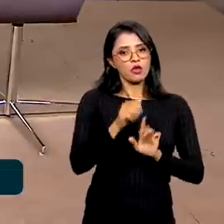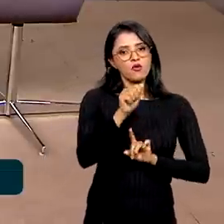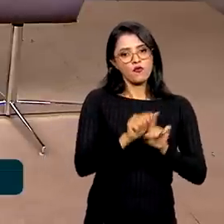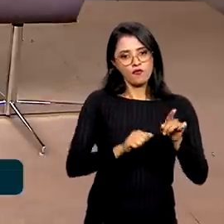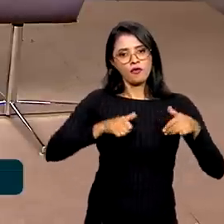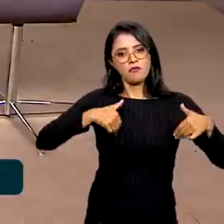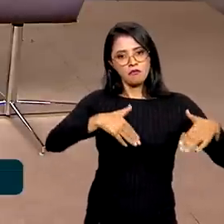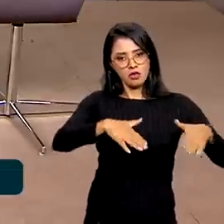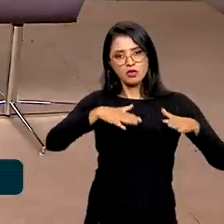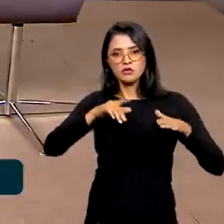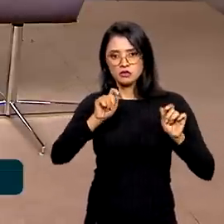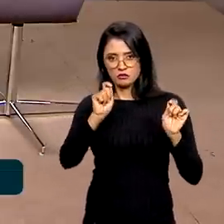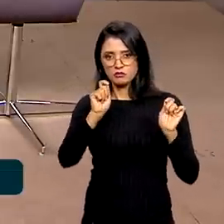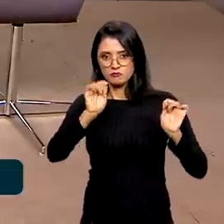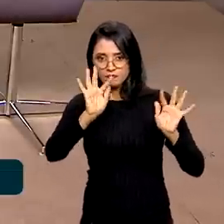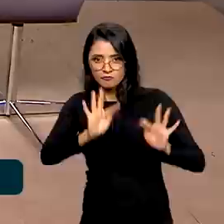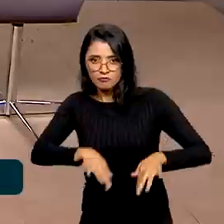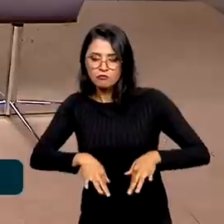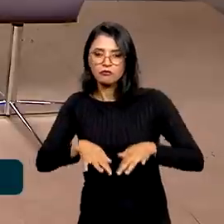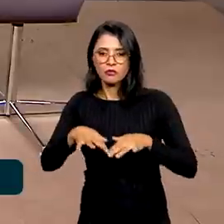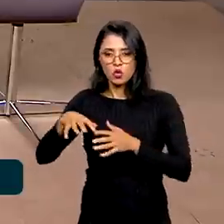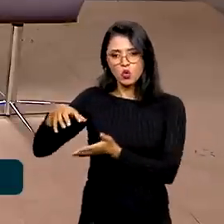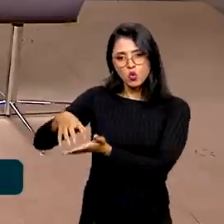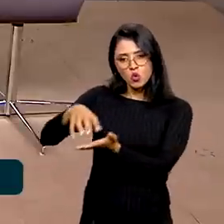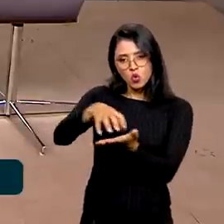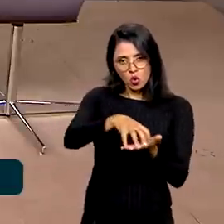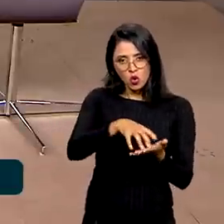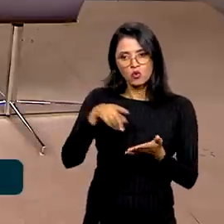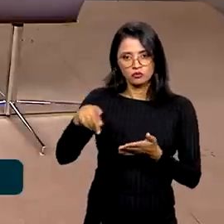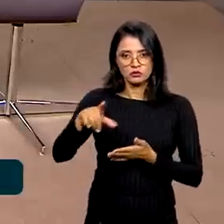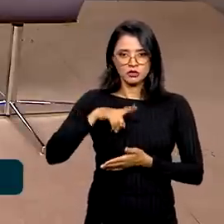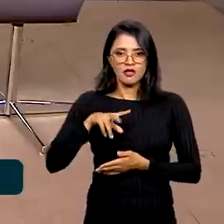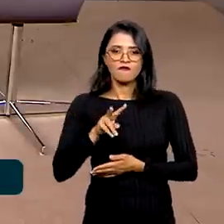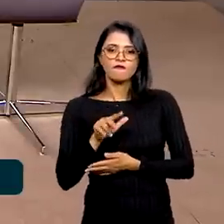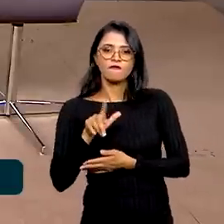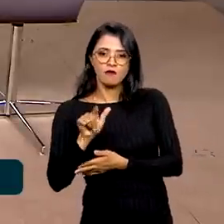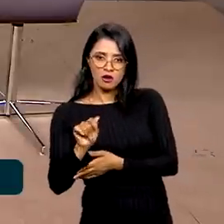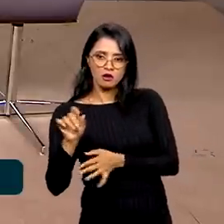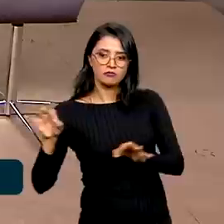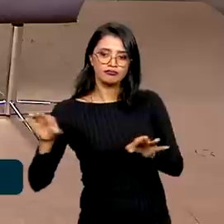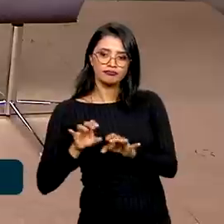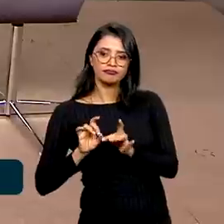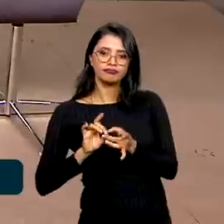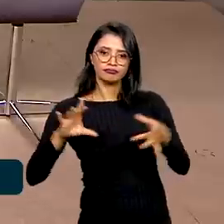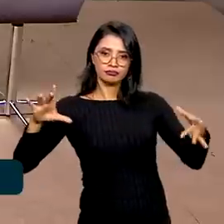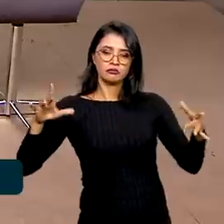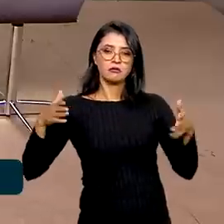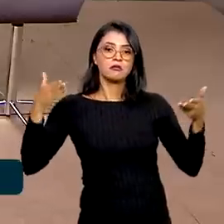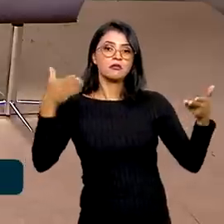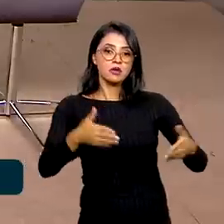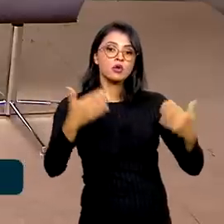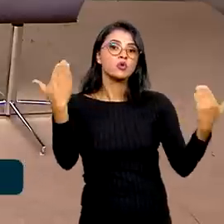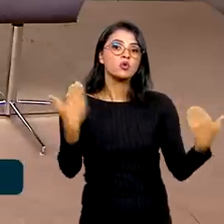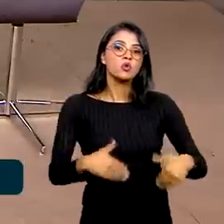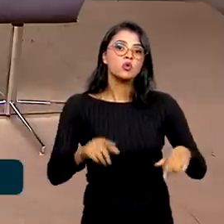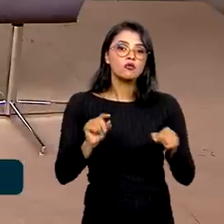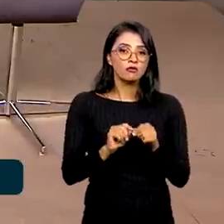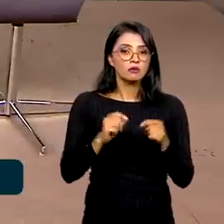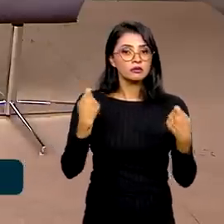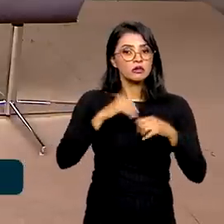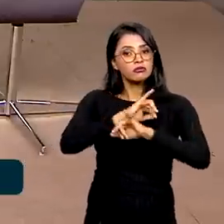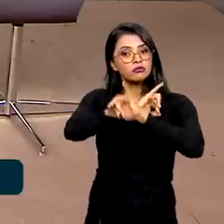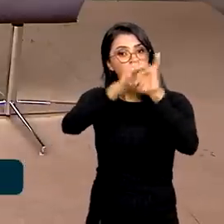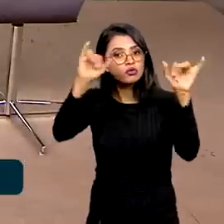setembro, aproximadamente, os órgãos que têm vagas disponíveis, né, para participar do concurso, eles vão ter que